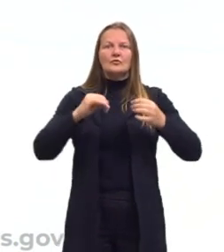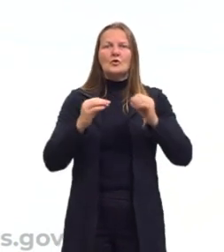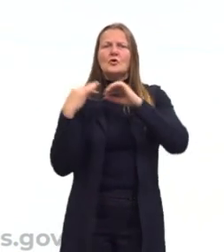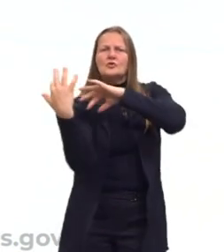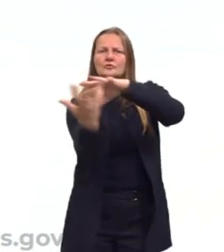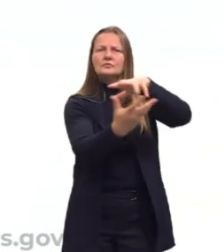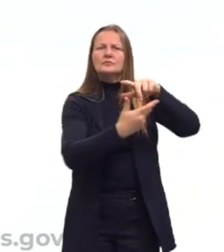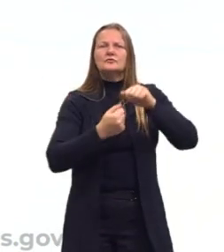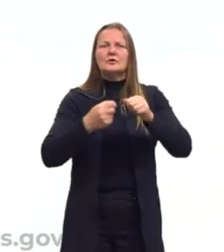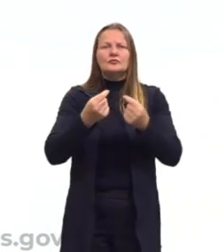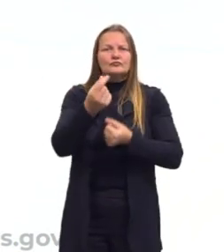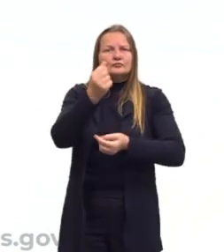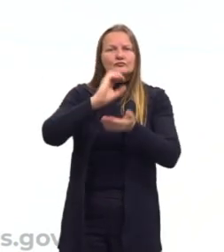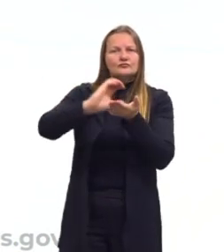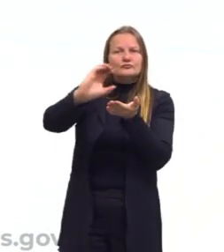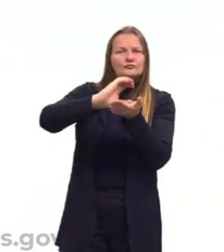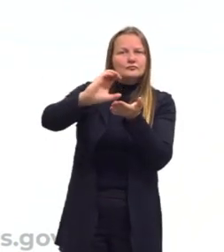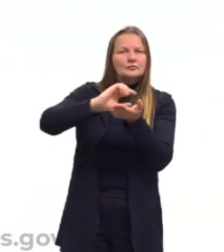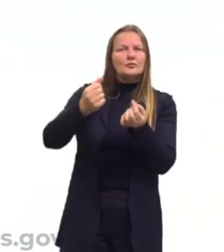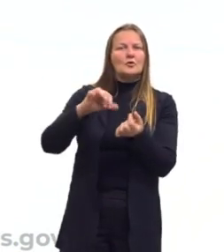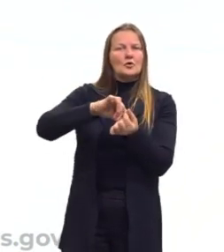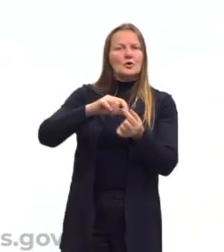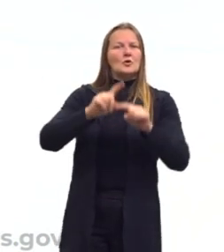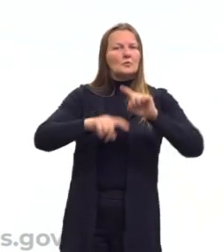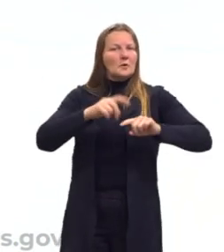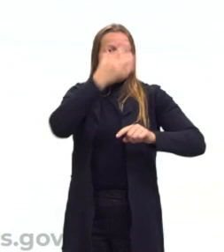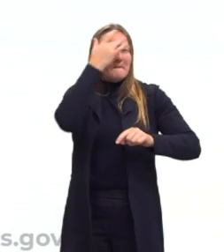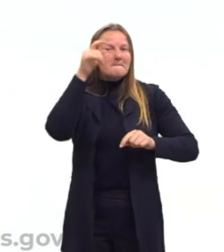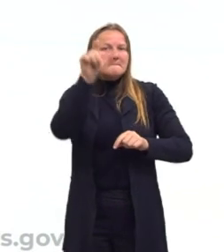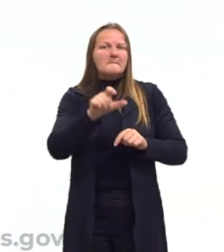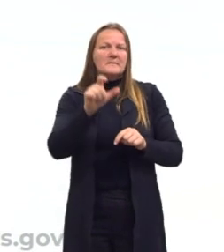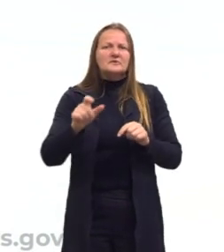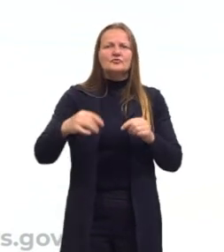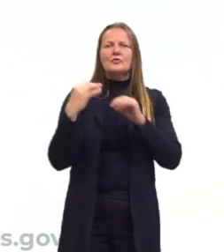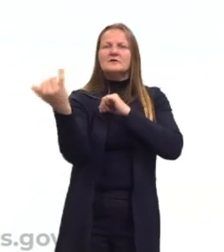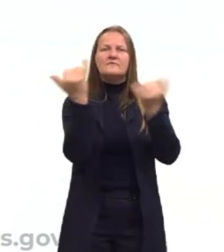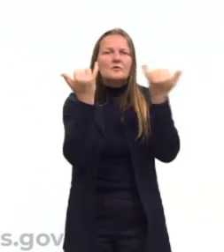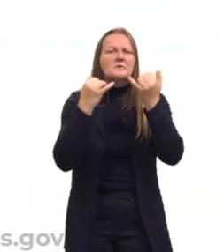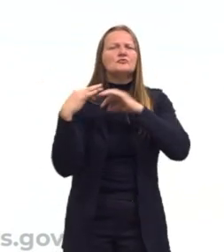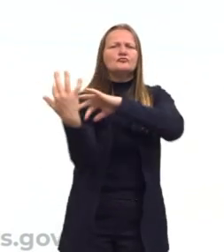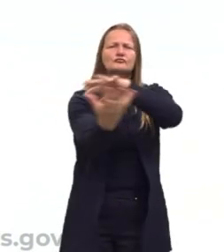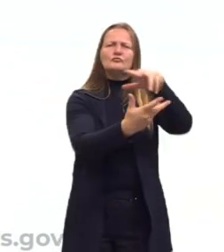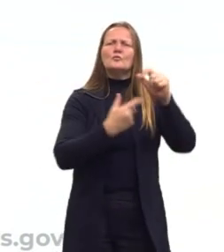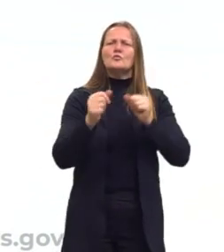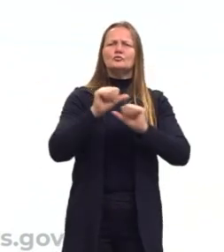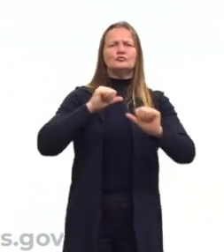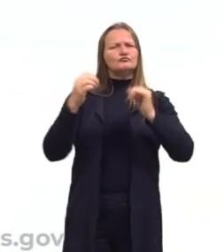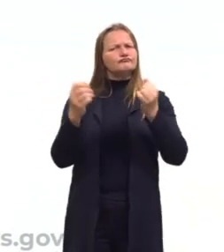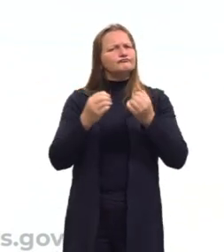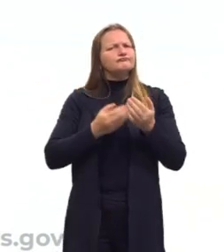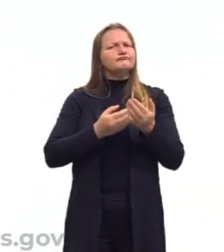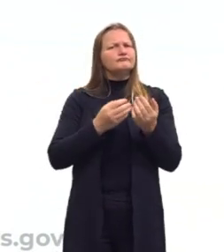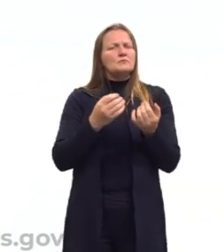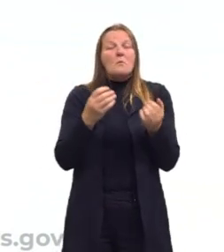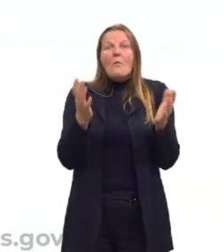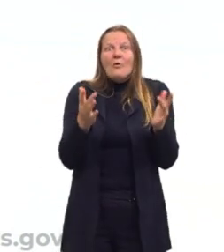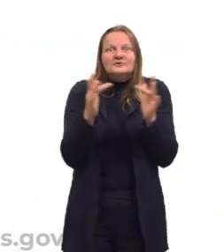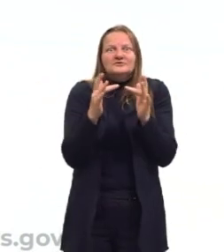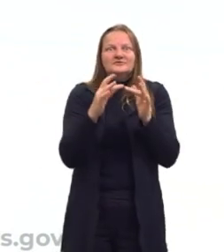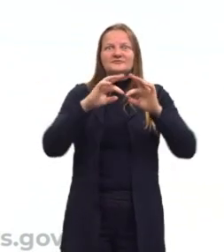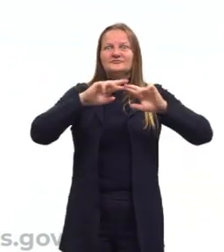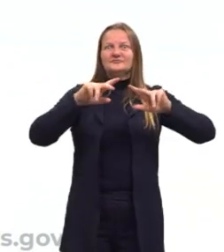de capitais, mercadorias, pessoas e informações. Isso é bem claro. Se você conseguiu